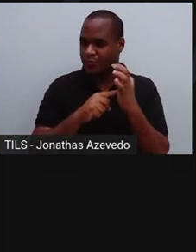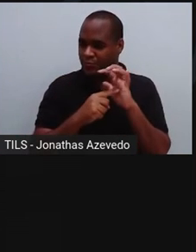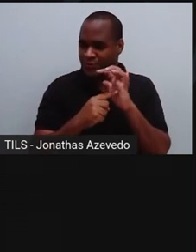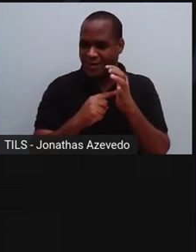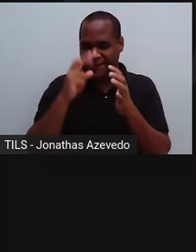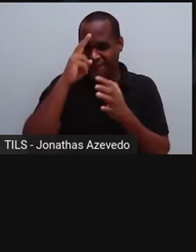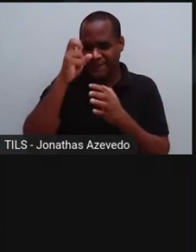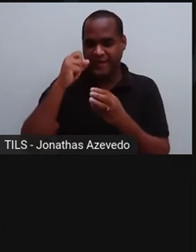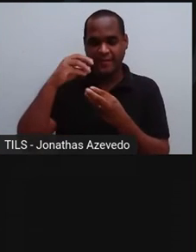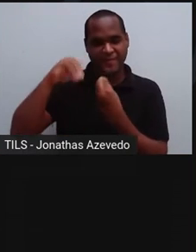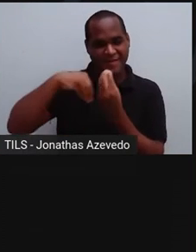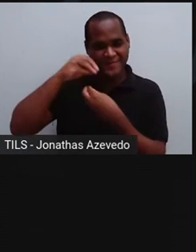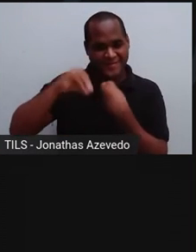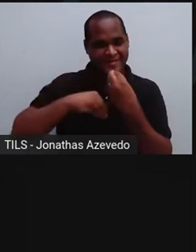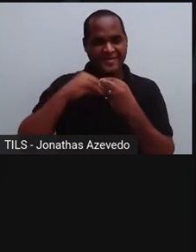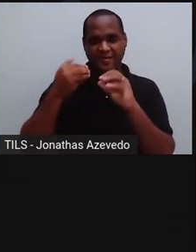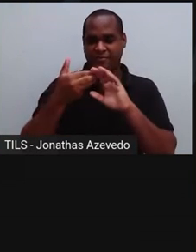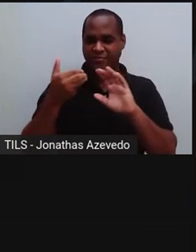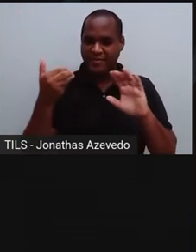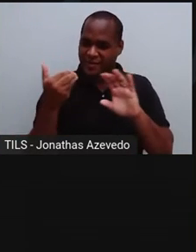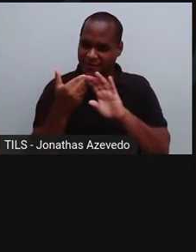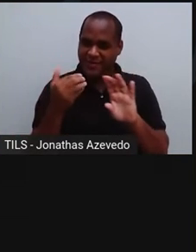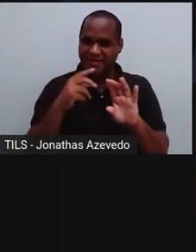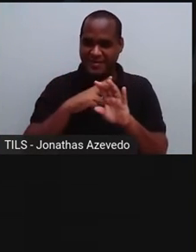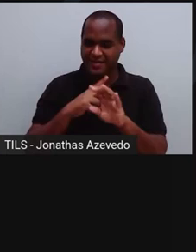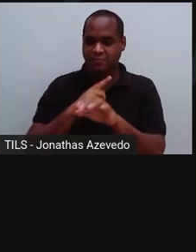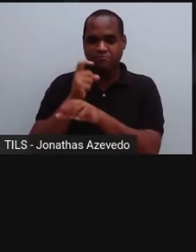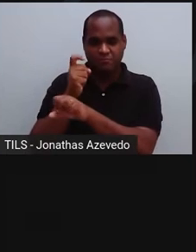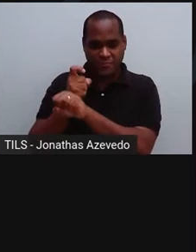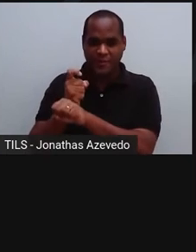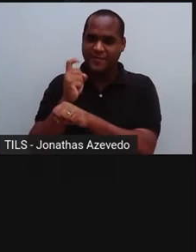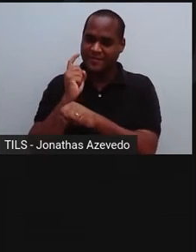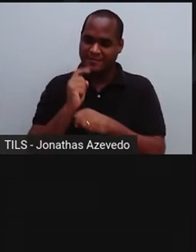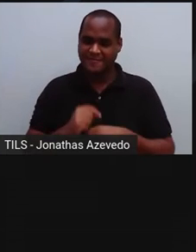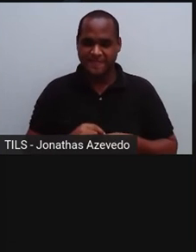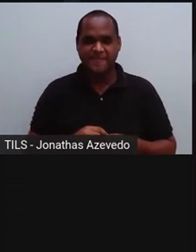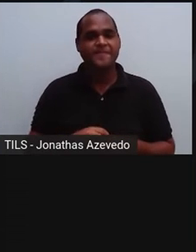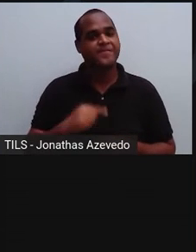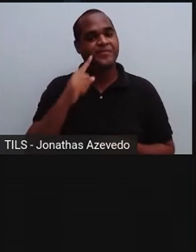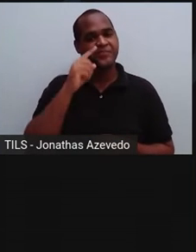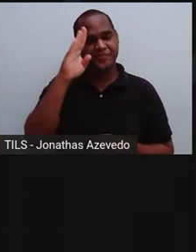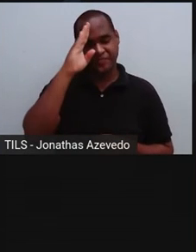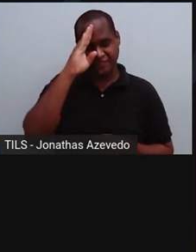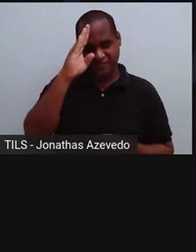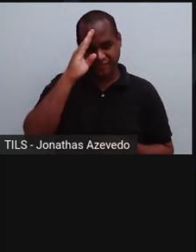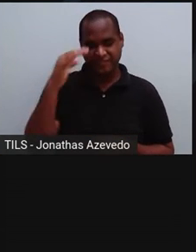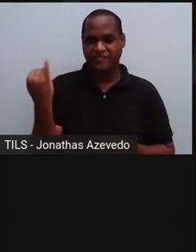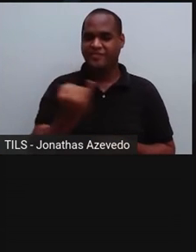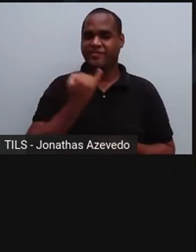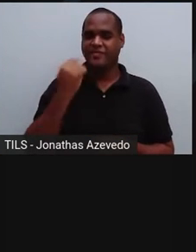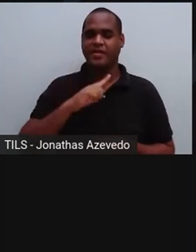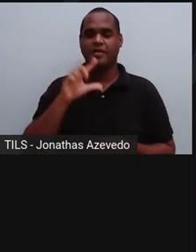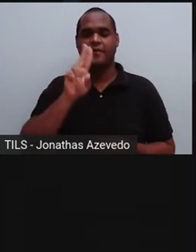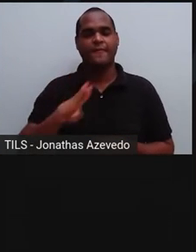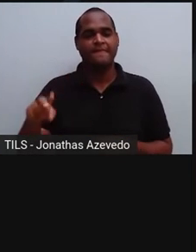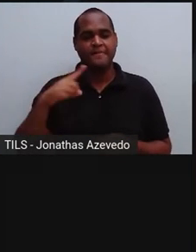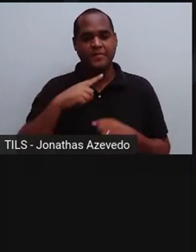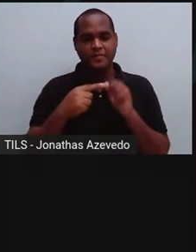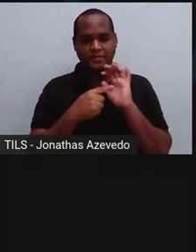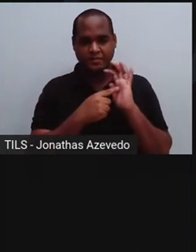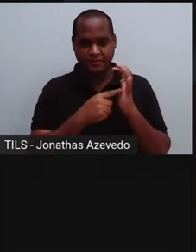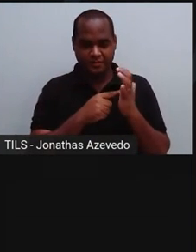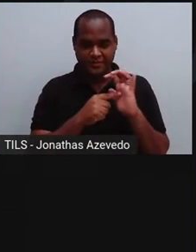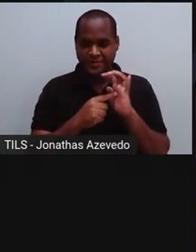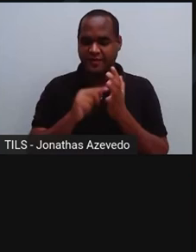separação de misturas heterogêneas entre sólidos. A principal utilidade dada à ventilação é na separação de